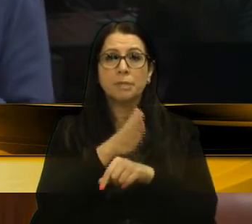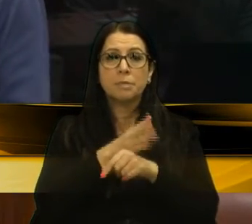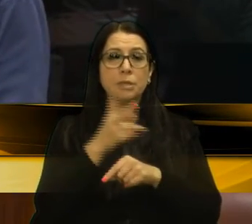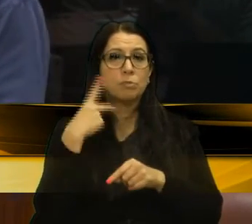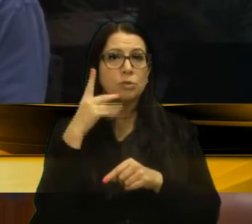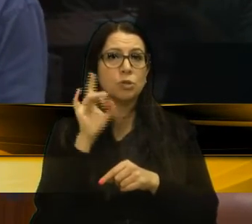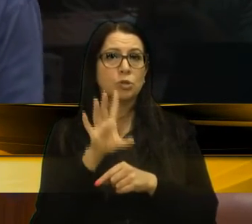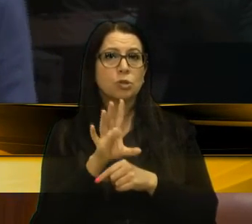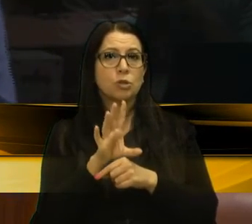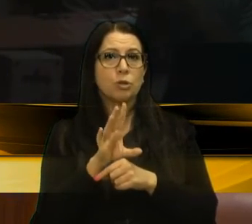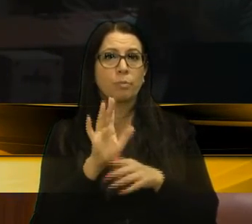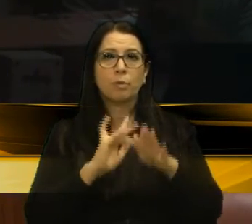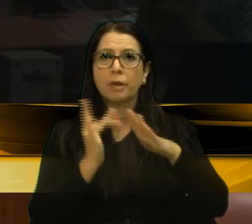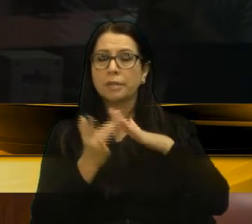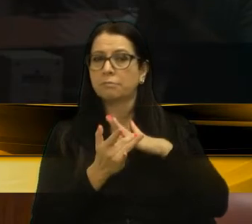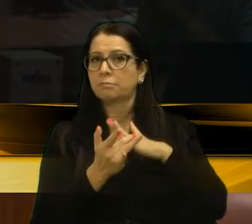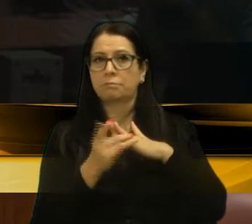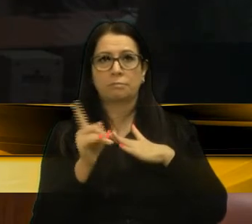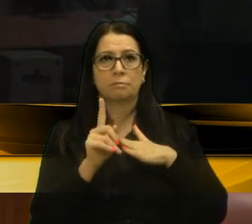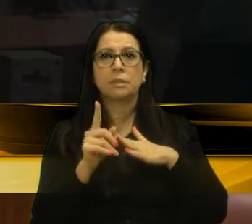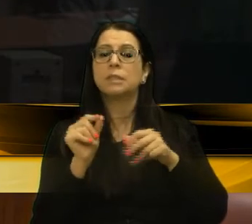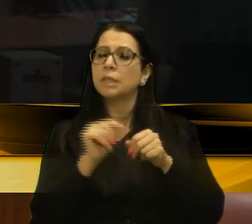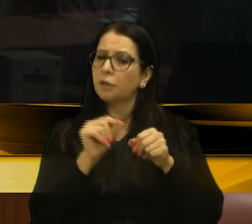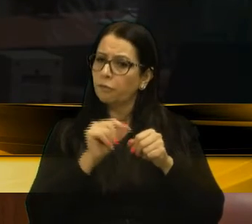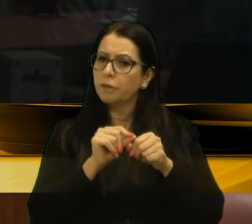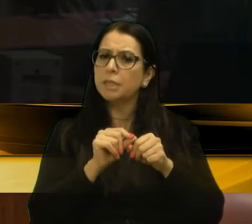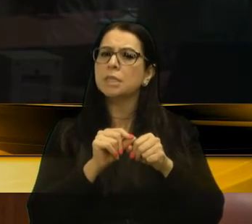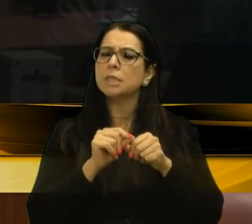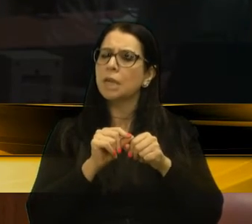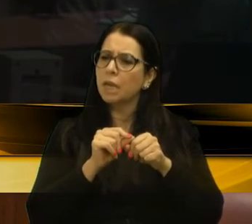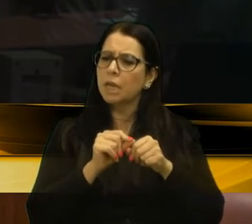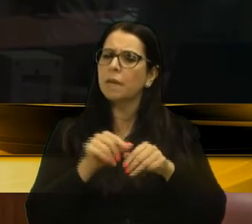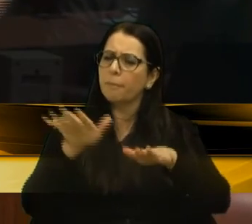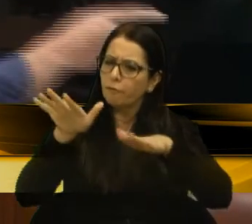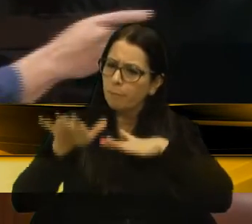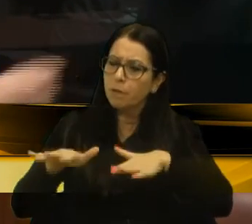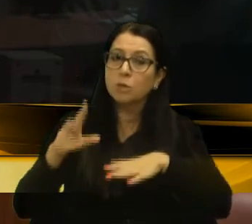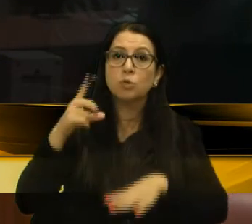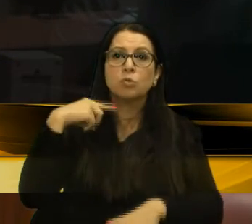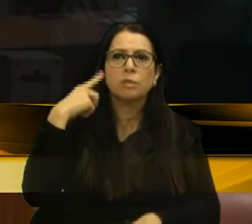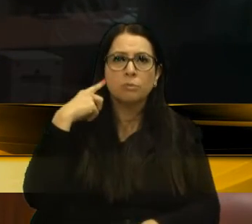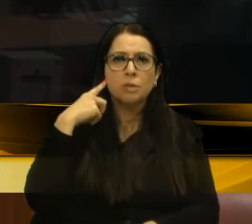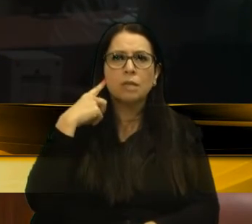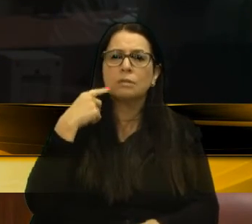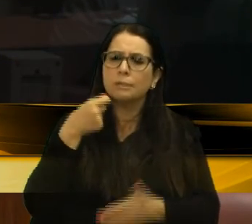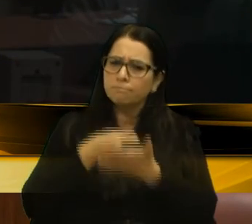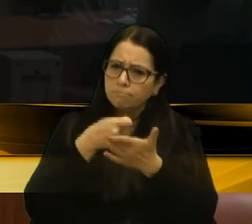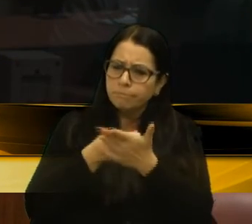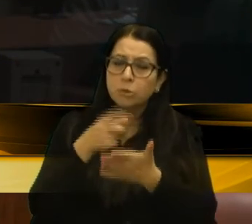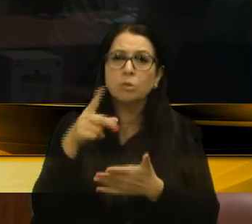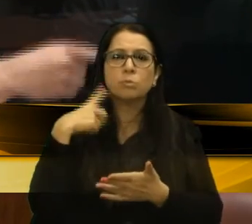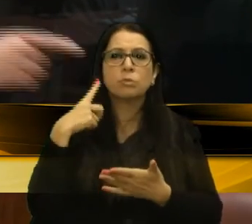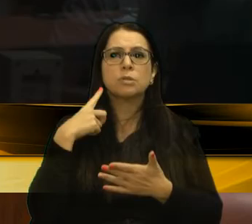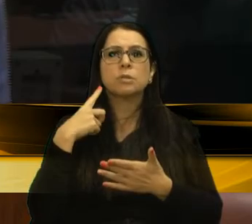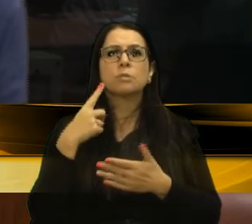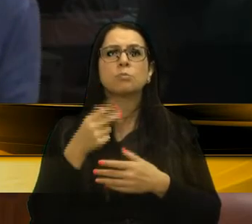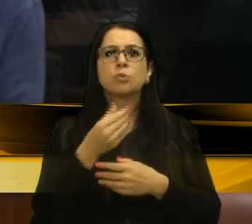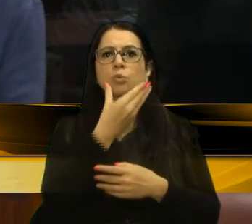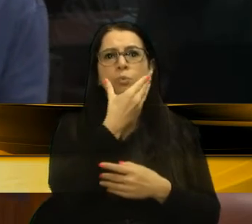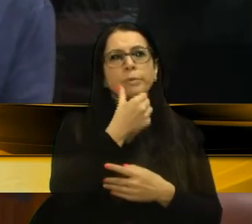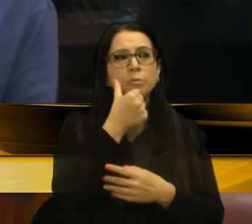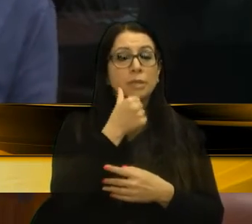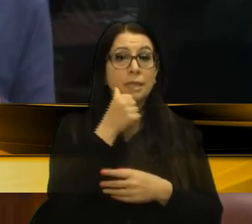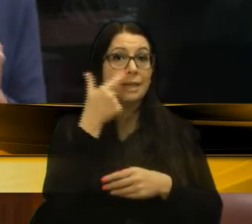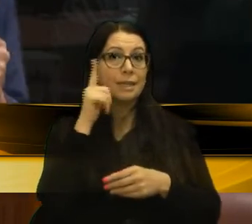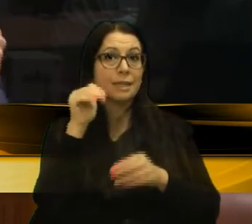apenas por rede social. Tem que fazer bafo na nuca dos deputados. Tem muito mocinho e mocinha que se